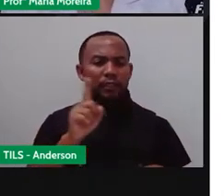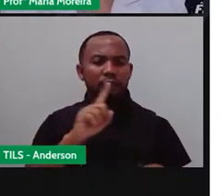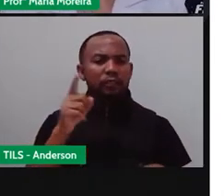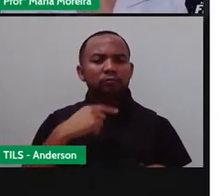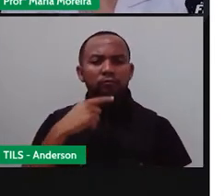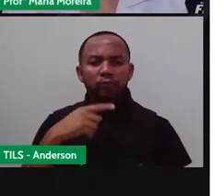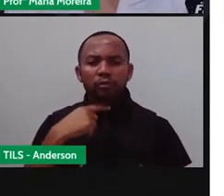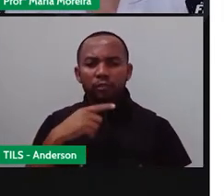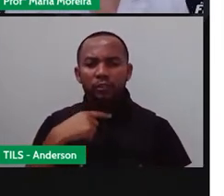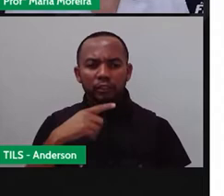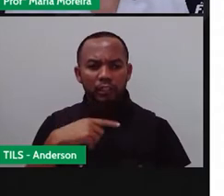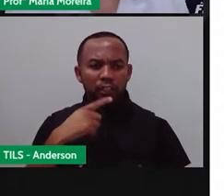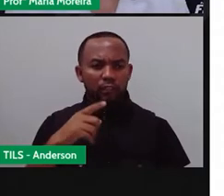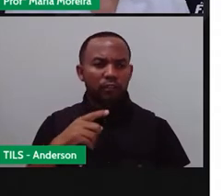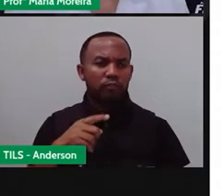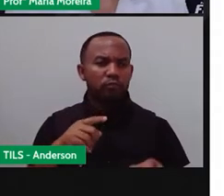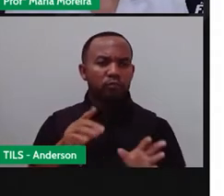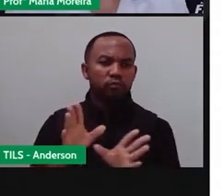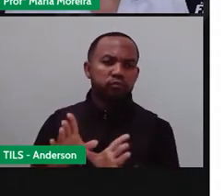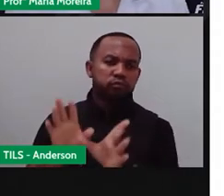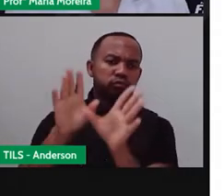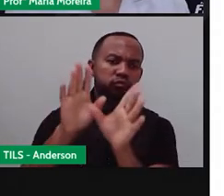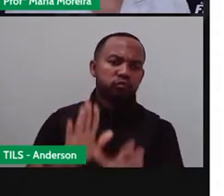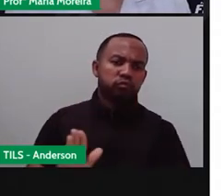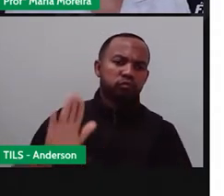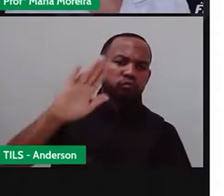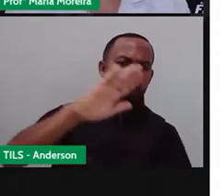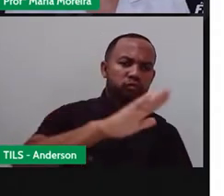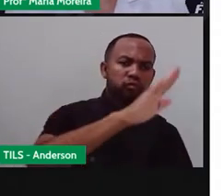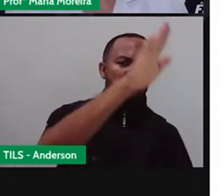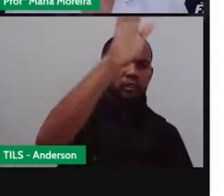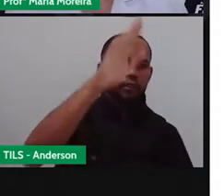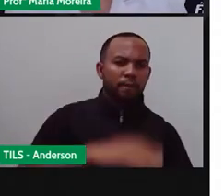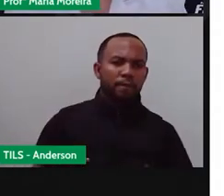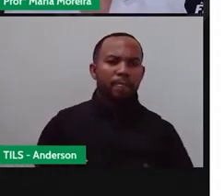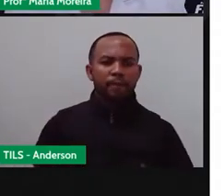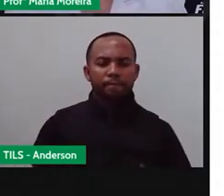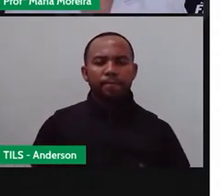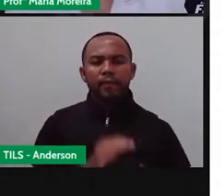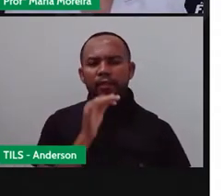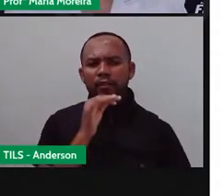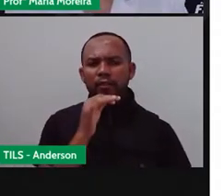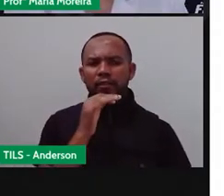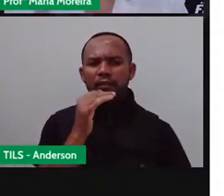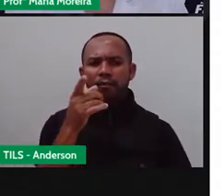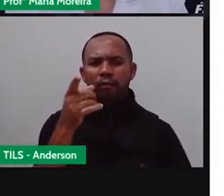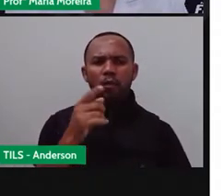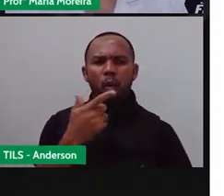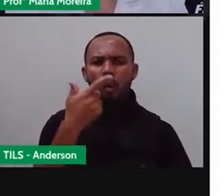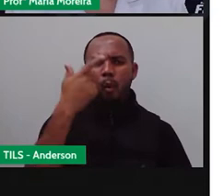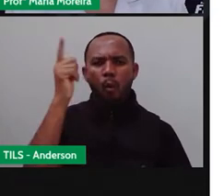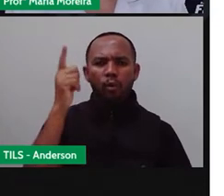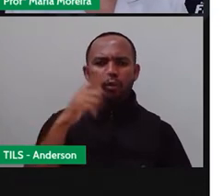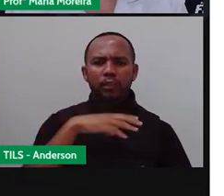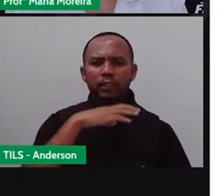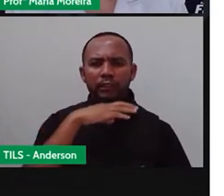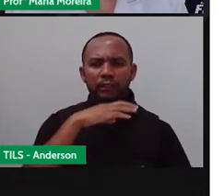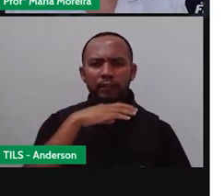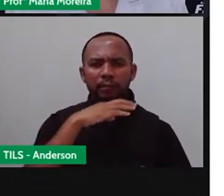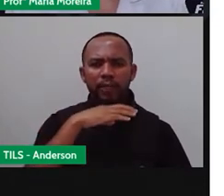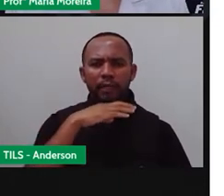aves que não voam. A pró, então, se ave voa, mocego é uma ave. Negativo.